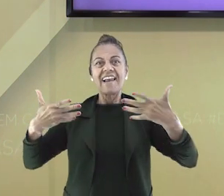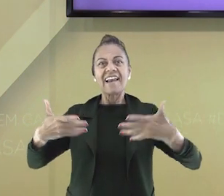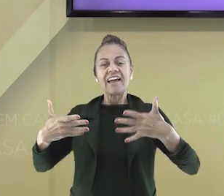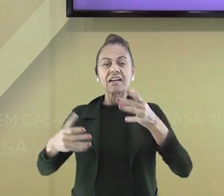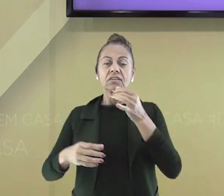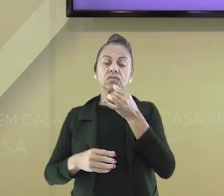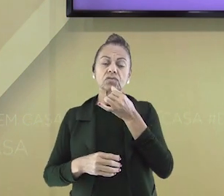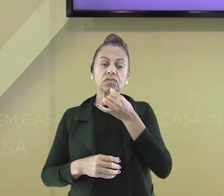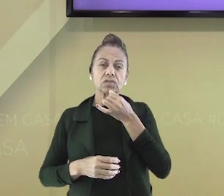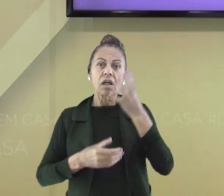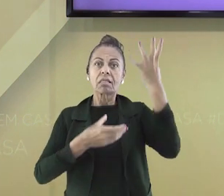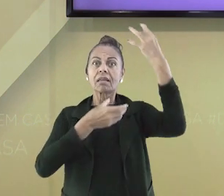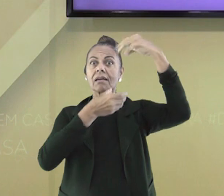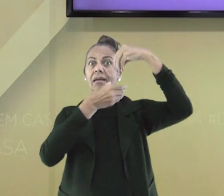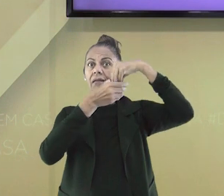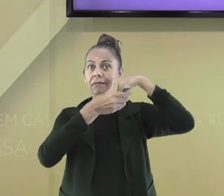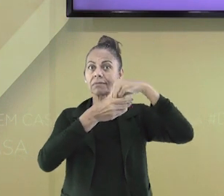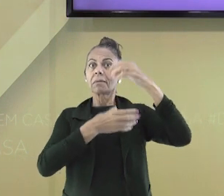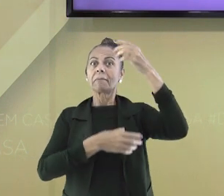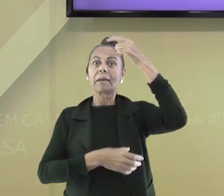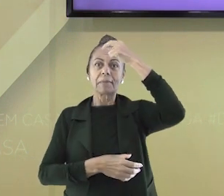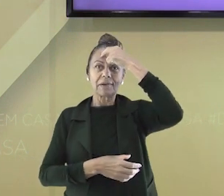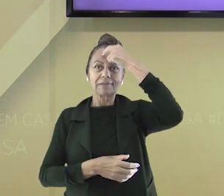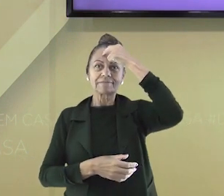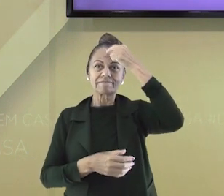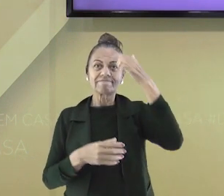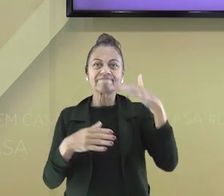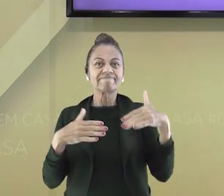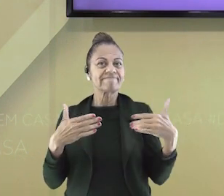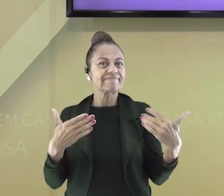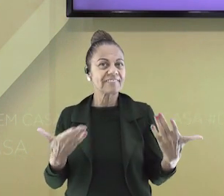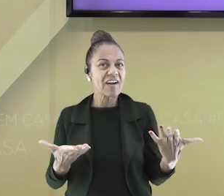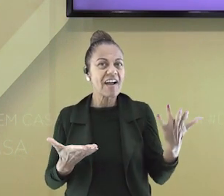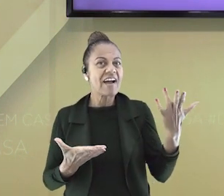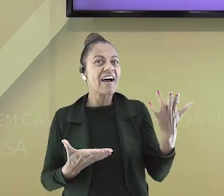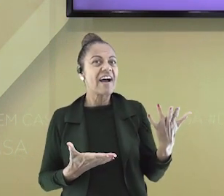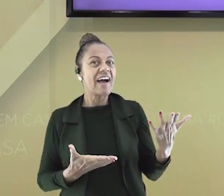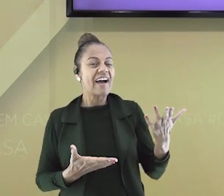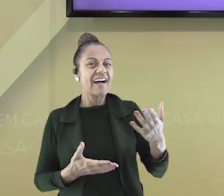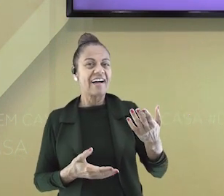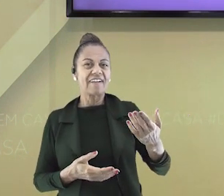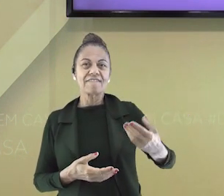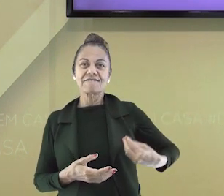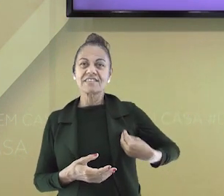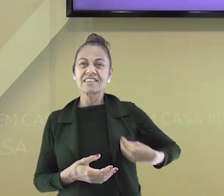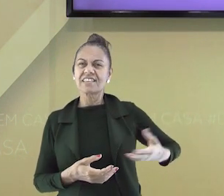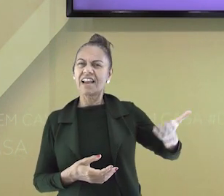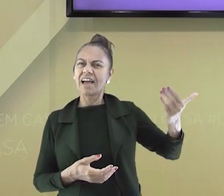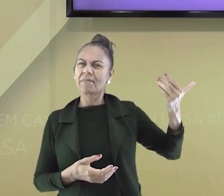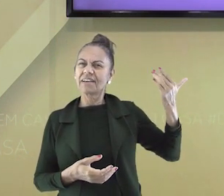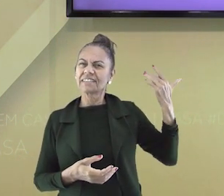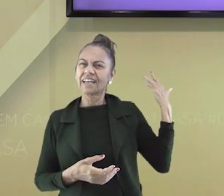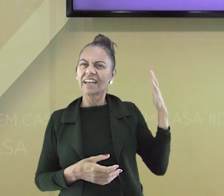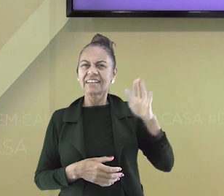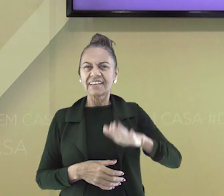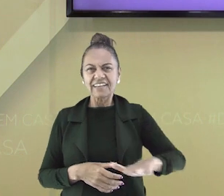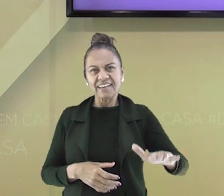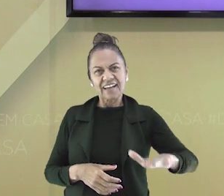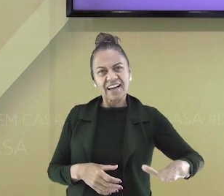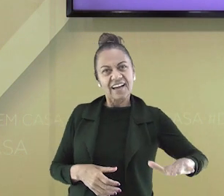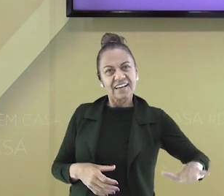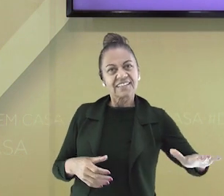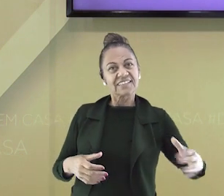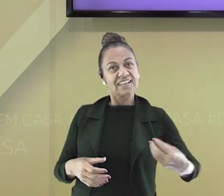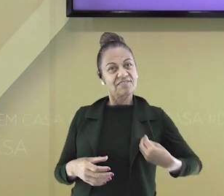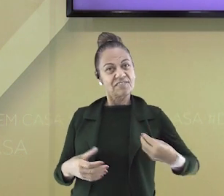tristeza fica armazenado em nossa memória. Por isso, as lembranças de nossa infância, tudo o que vocês,